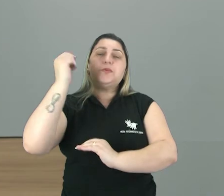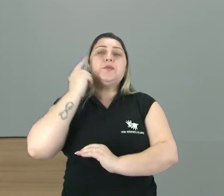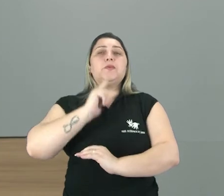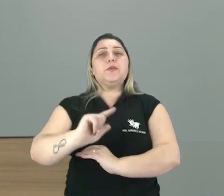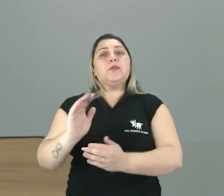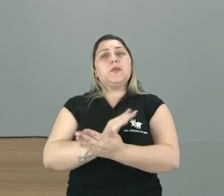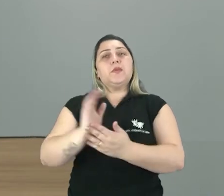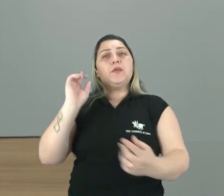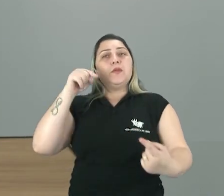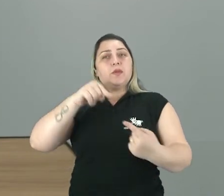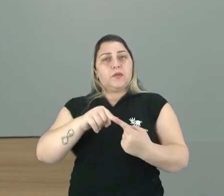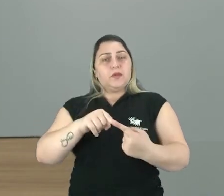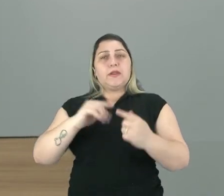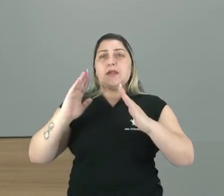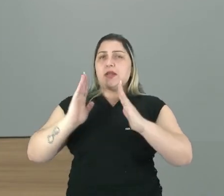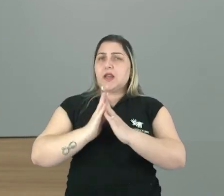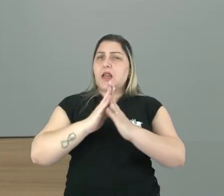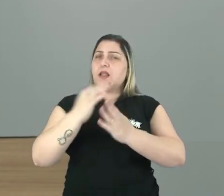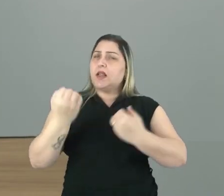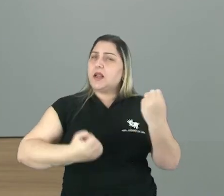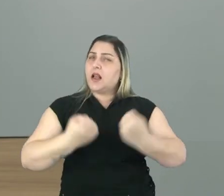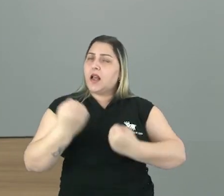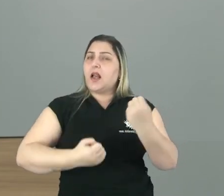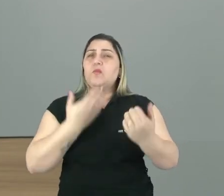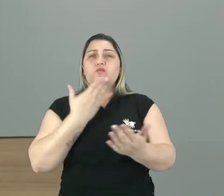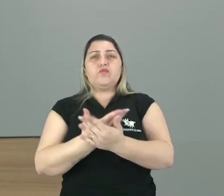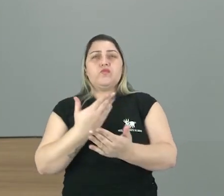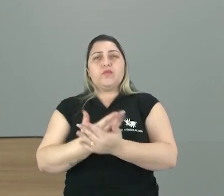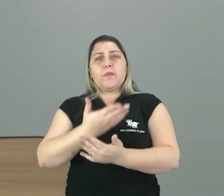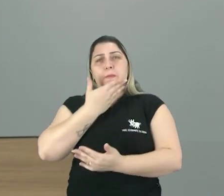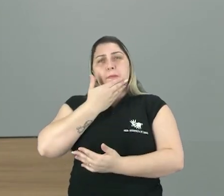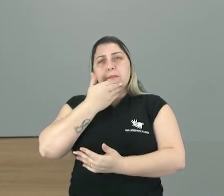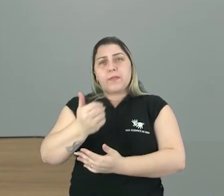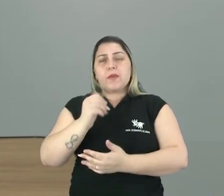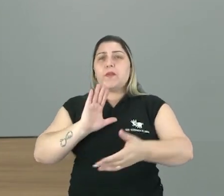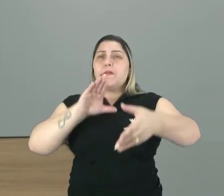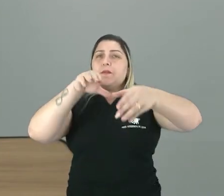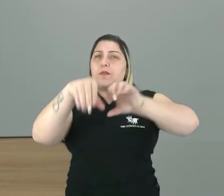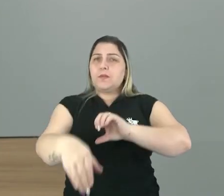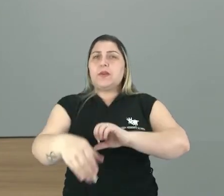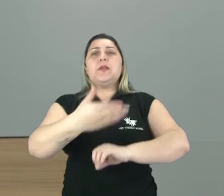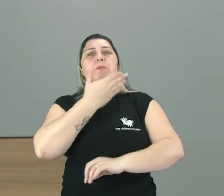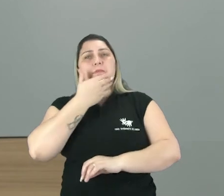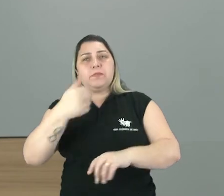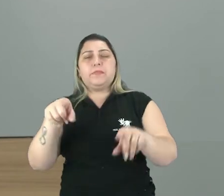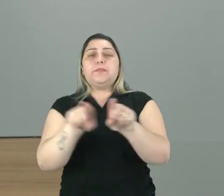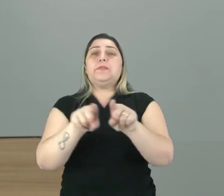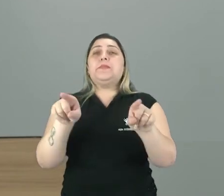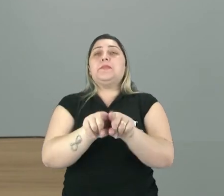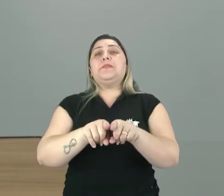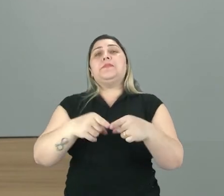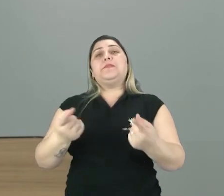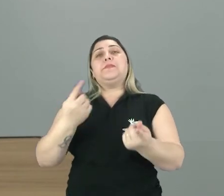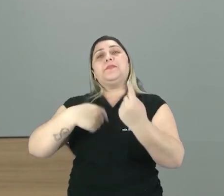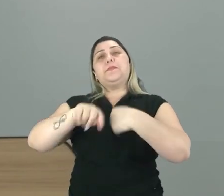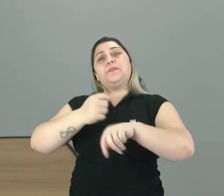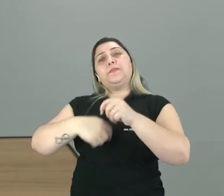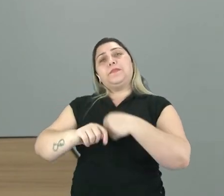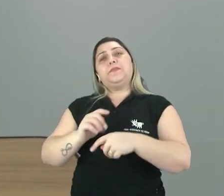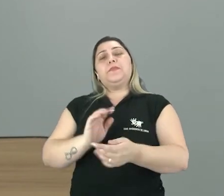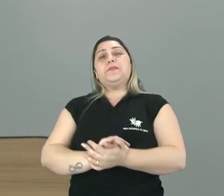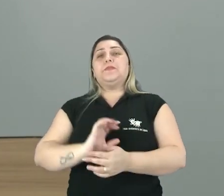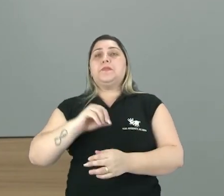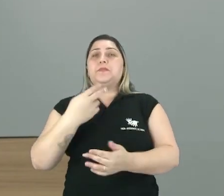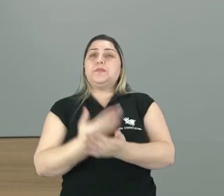objetivos. Caso. Alguns bens materiais. E aí. Mas também pode ser a questão. Econômica. eu estou me referindo. Ou